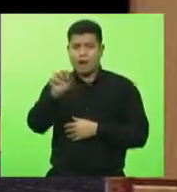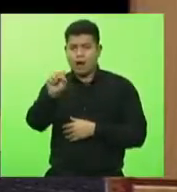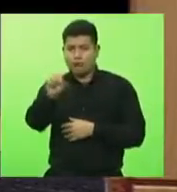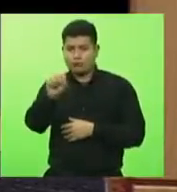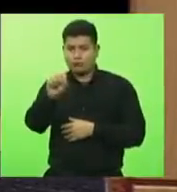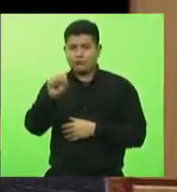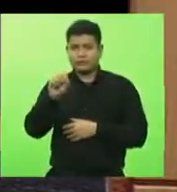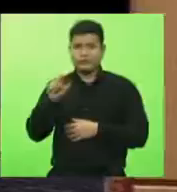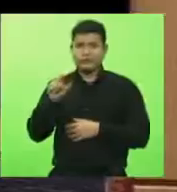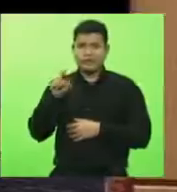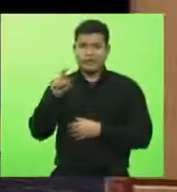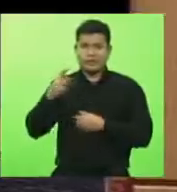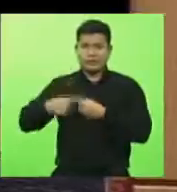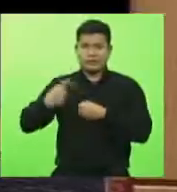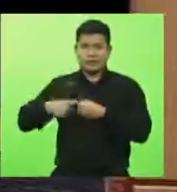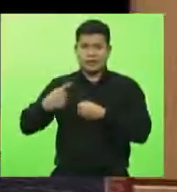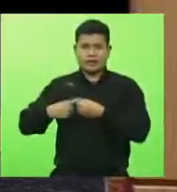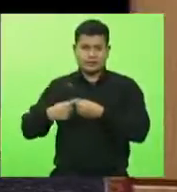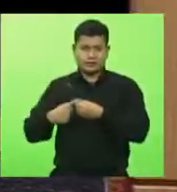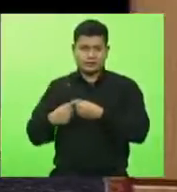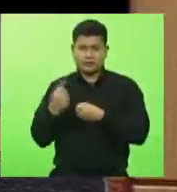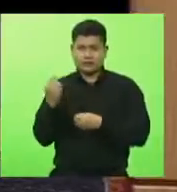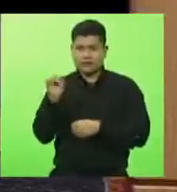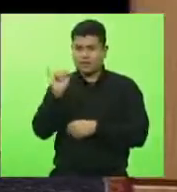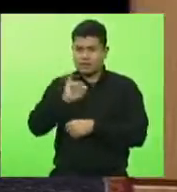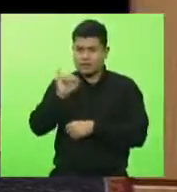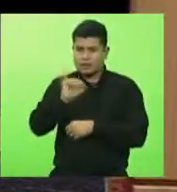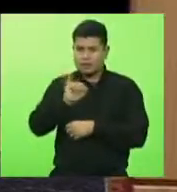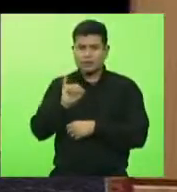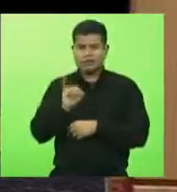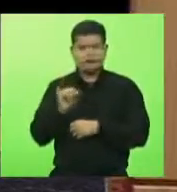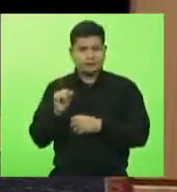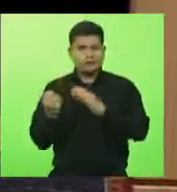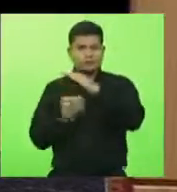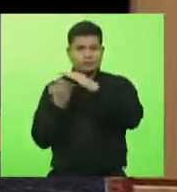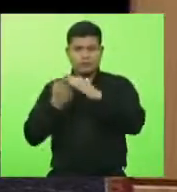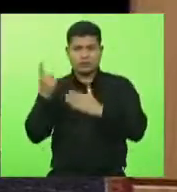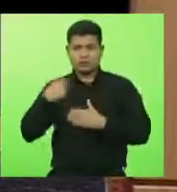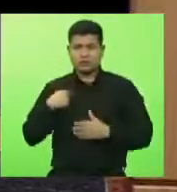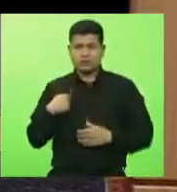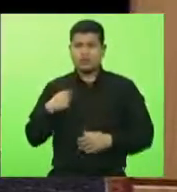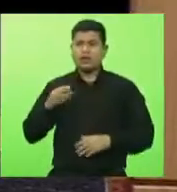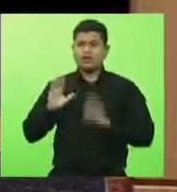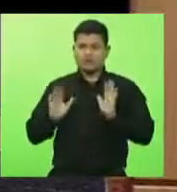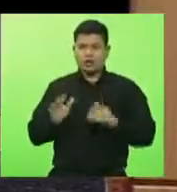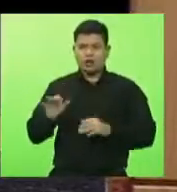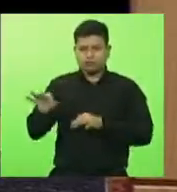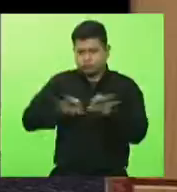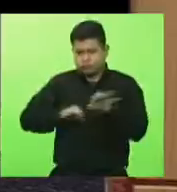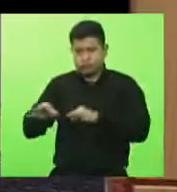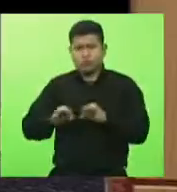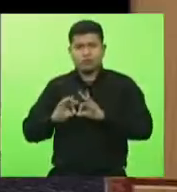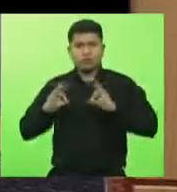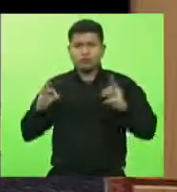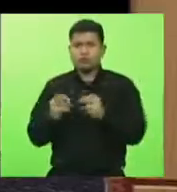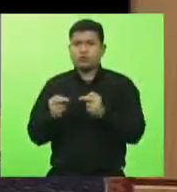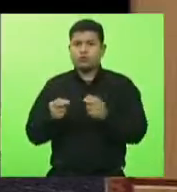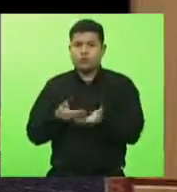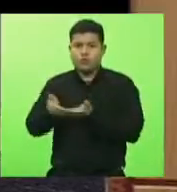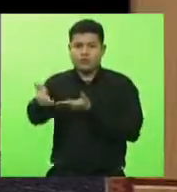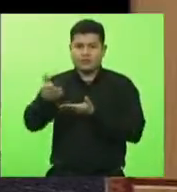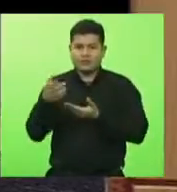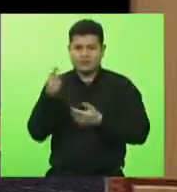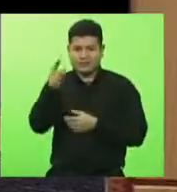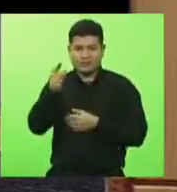Itajaí e já está preparado para as importações via o Porto Seco de Dionísio Serqueira.